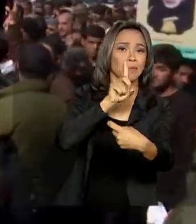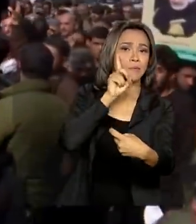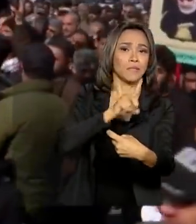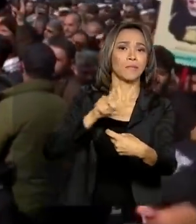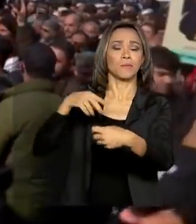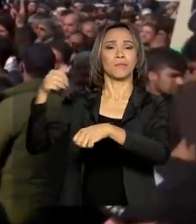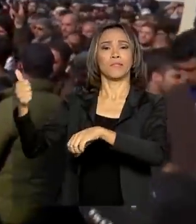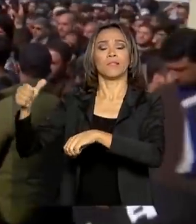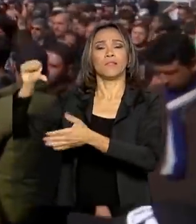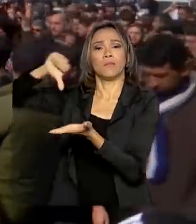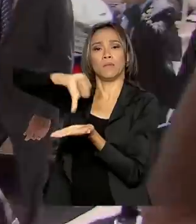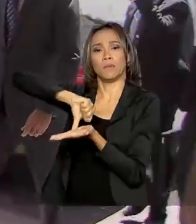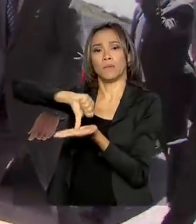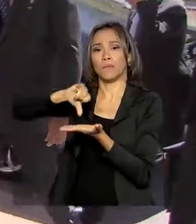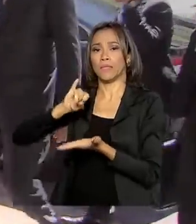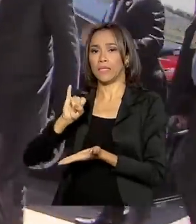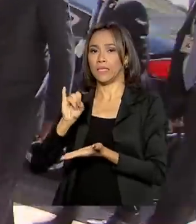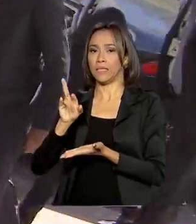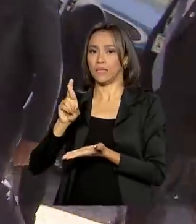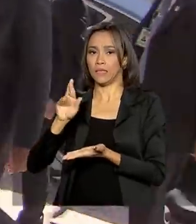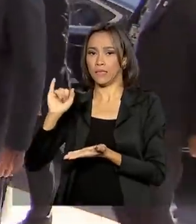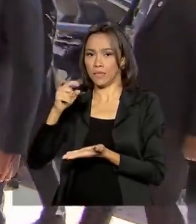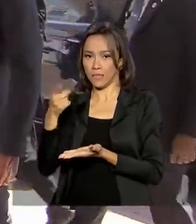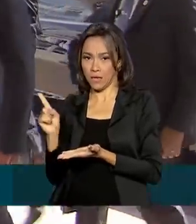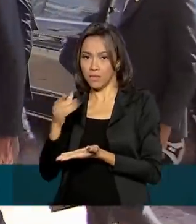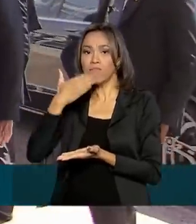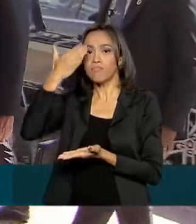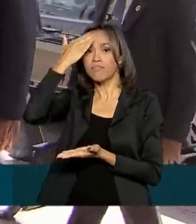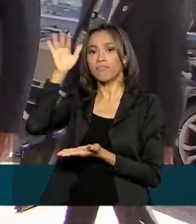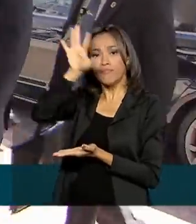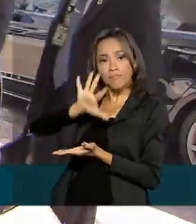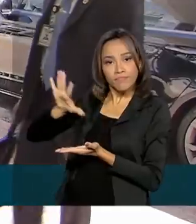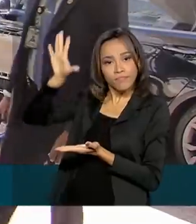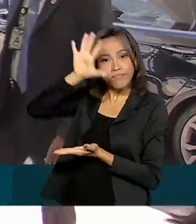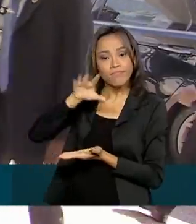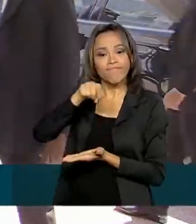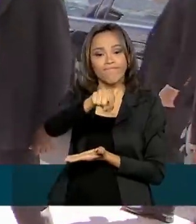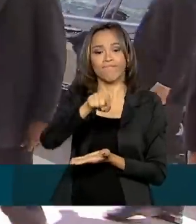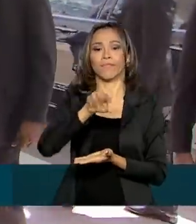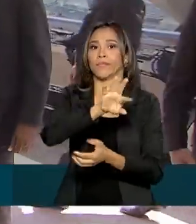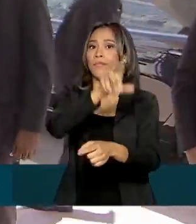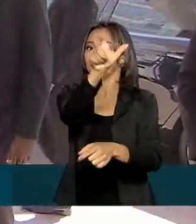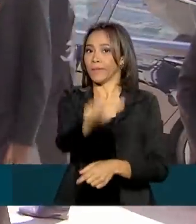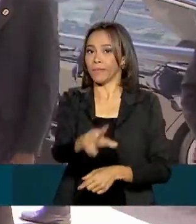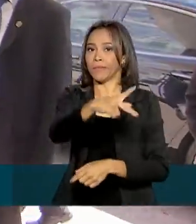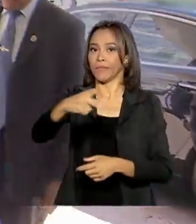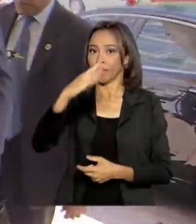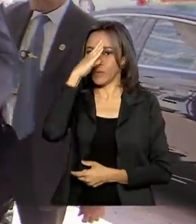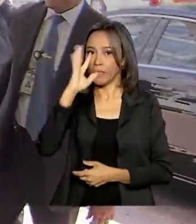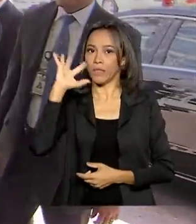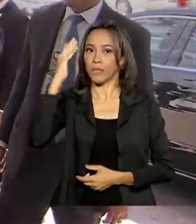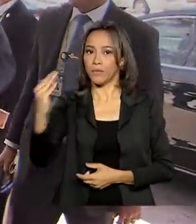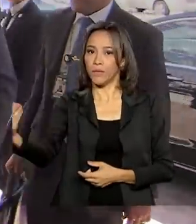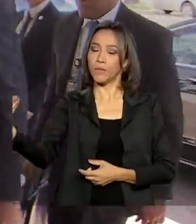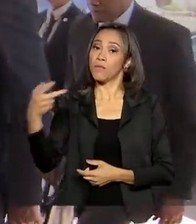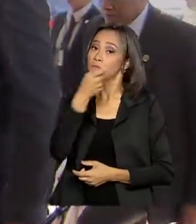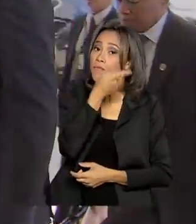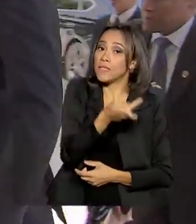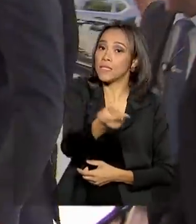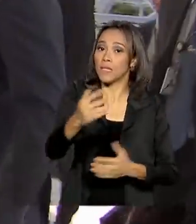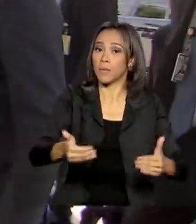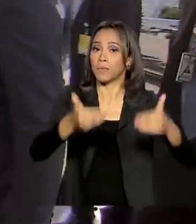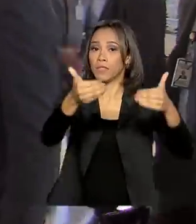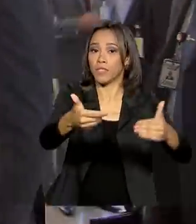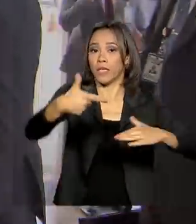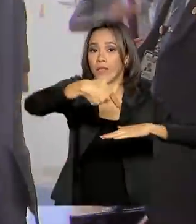e Irã, no Oriente Médio, levou o presidente Jair Bolsonaro ao Ministério de Minas e Energia. Ele foi discutir